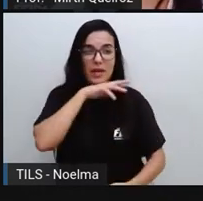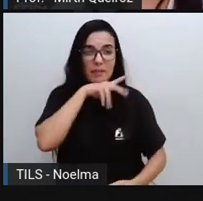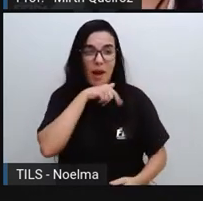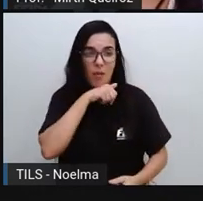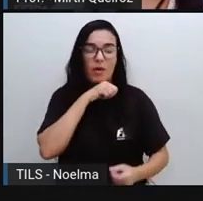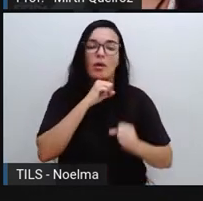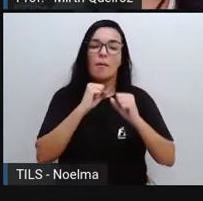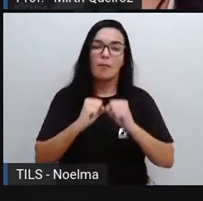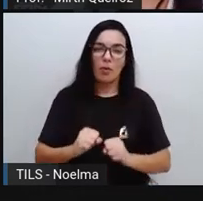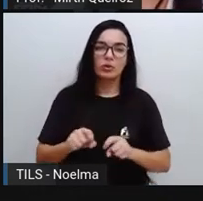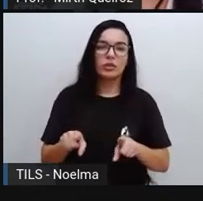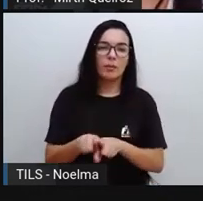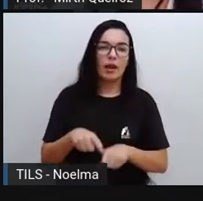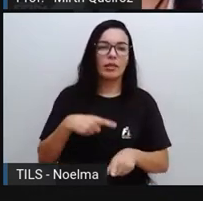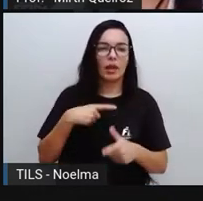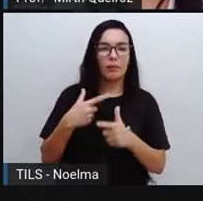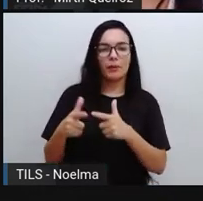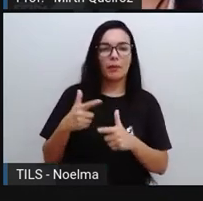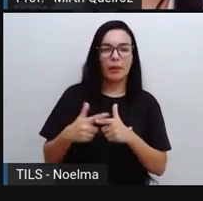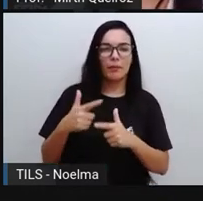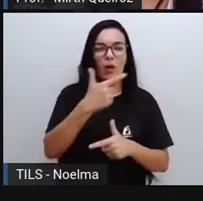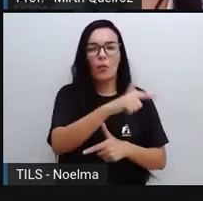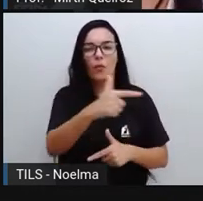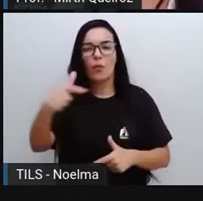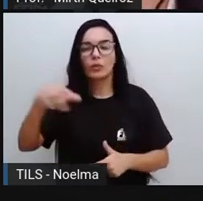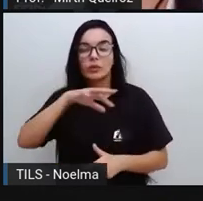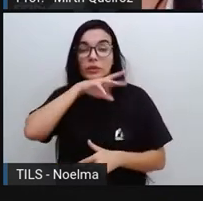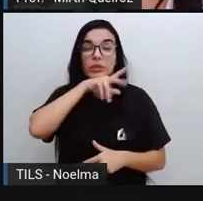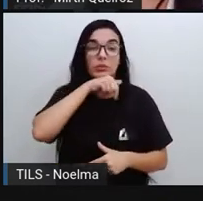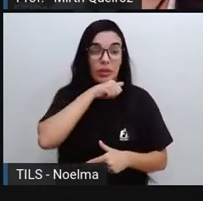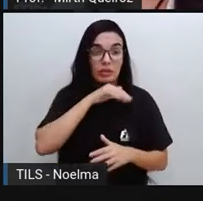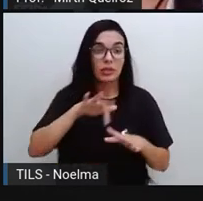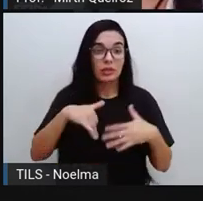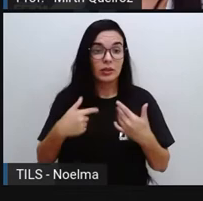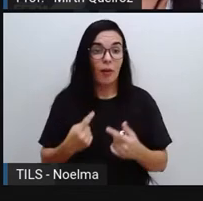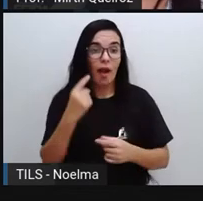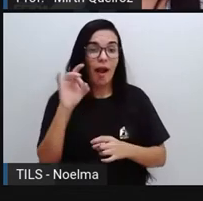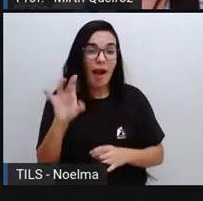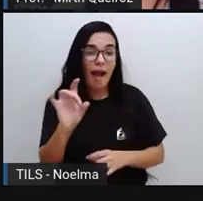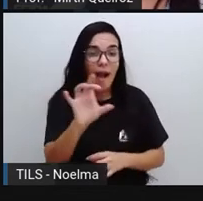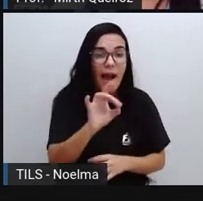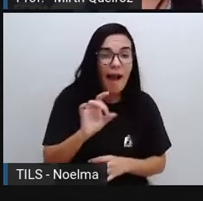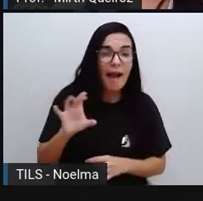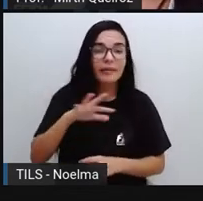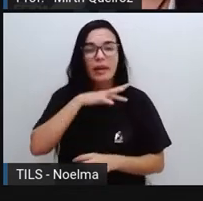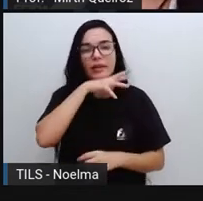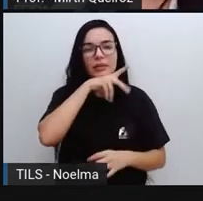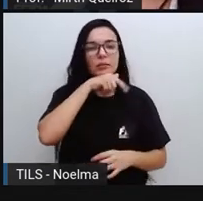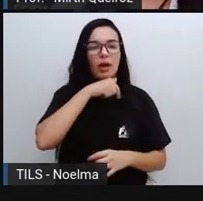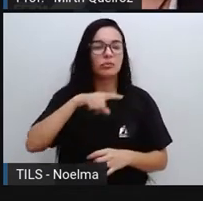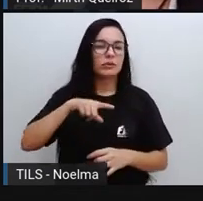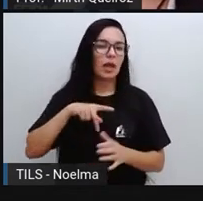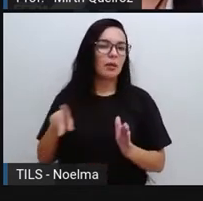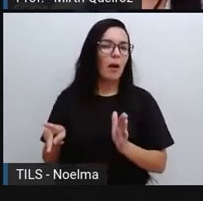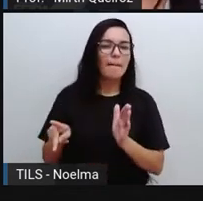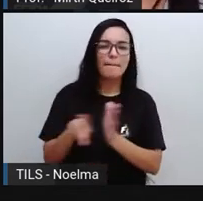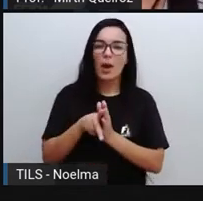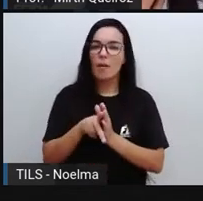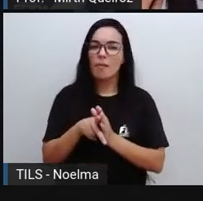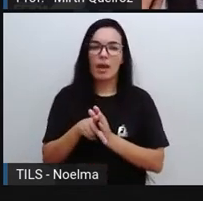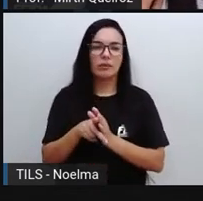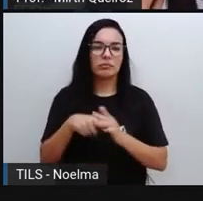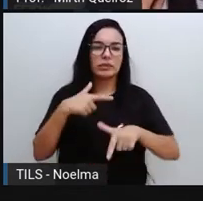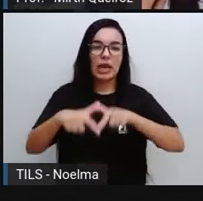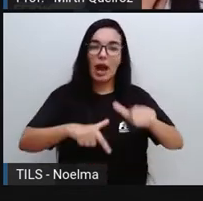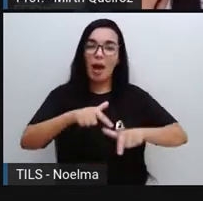certo? Então, todos os animais têm importância. E cada animal desempenha uma função na natureza. Por exemplo,